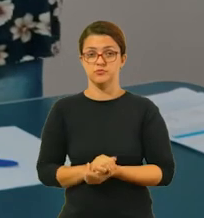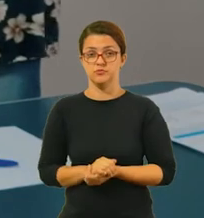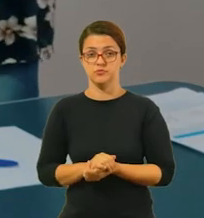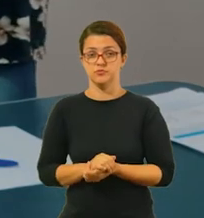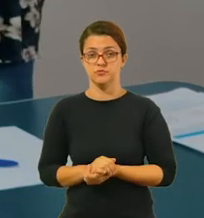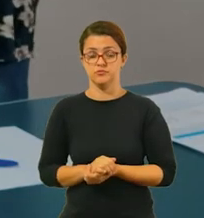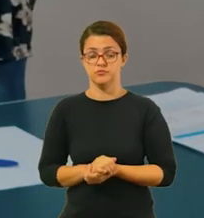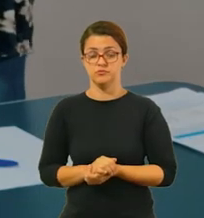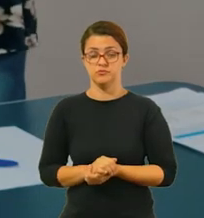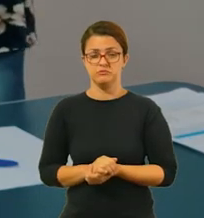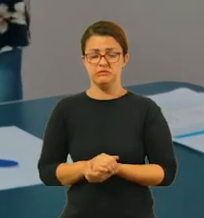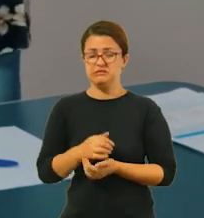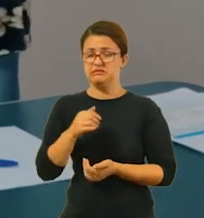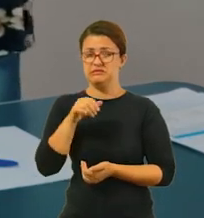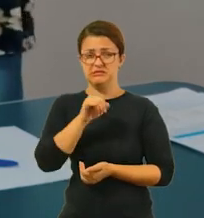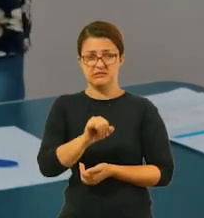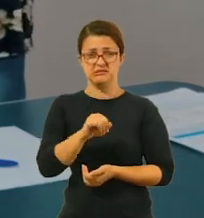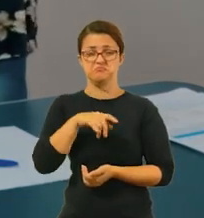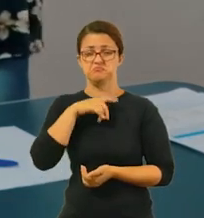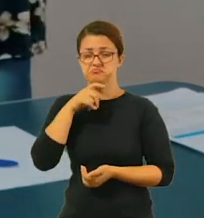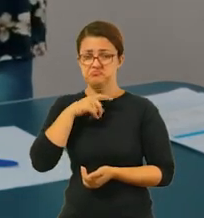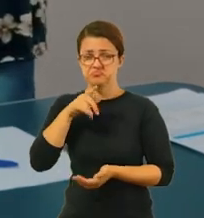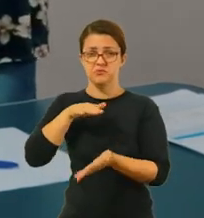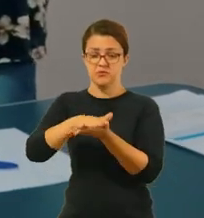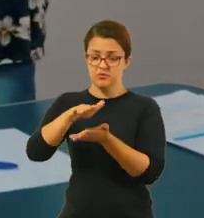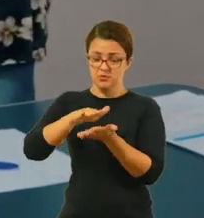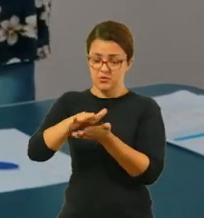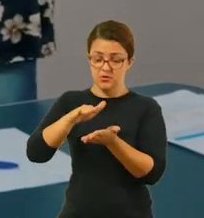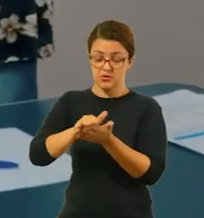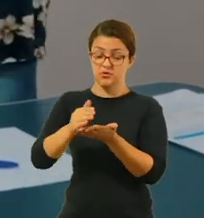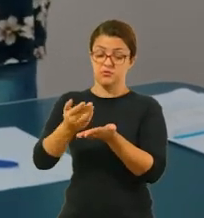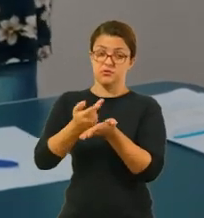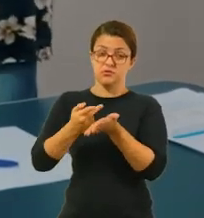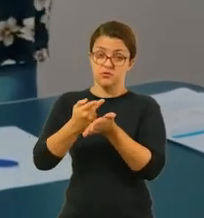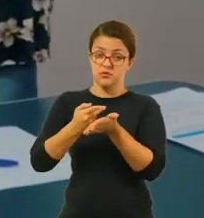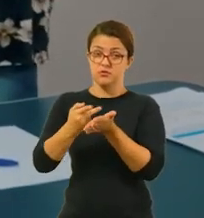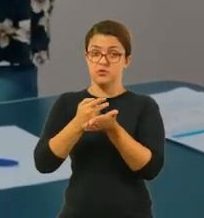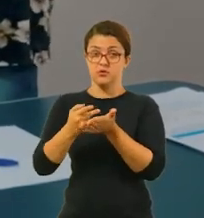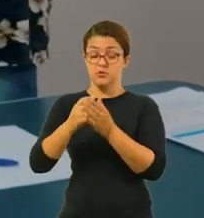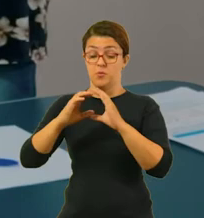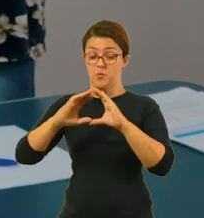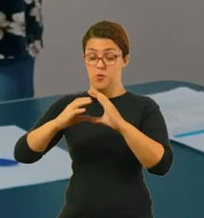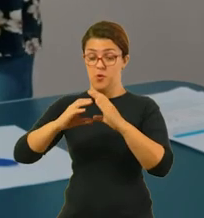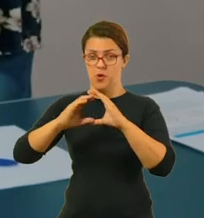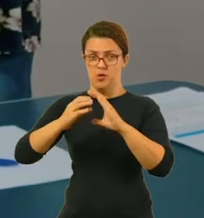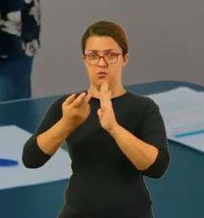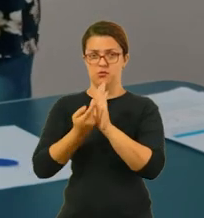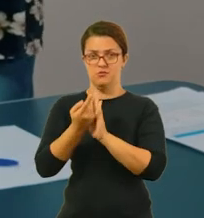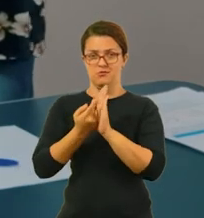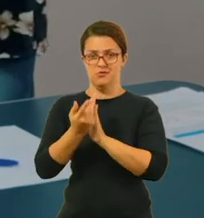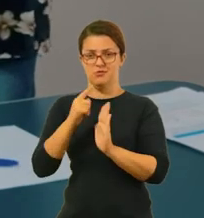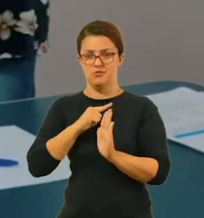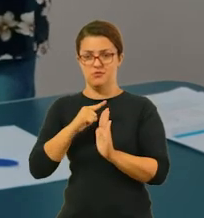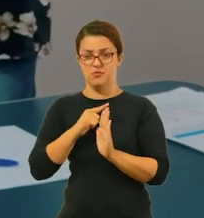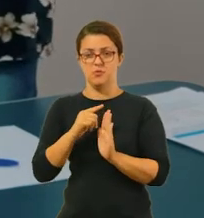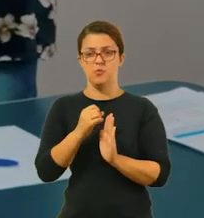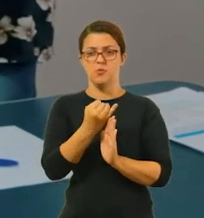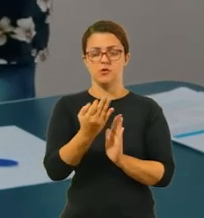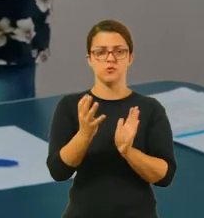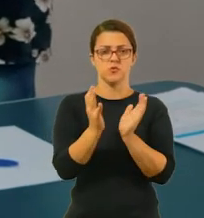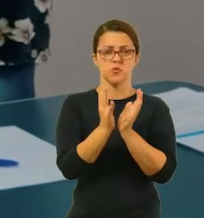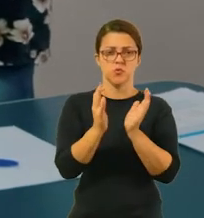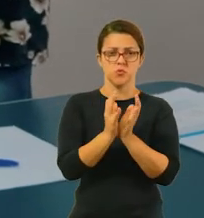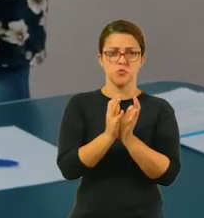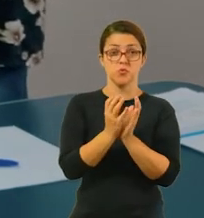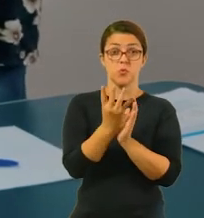ter que fazer aí. Se não tiver como imprimir, desenha no caderno a quantidade de bolinhas que está pedindo na atividade. Quantos grupos de 4